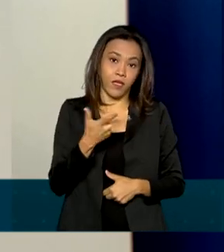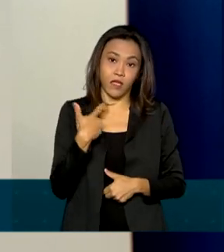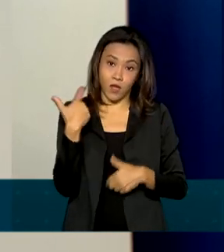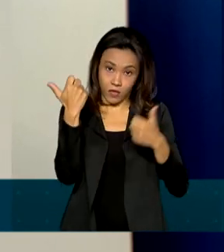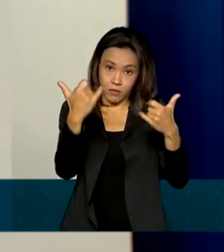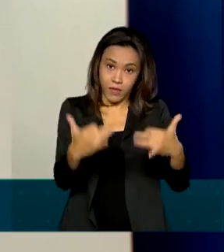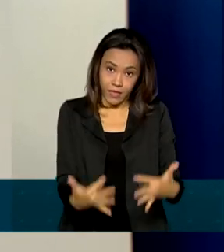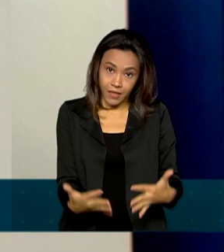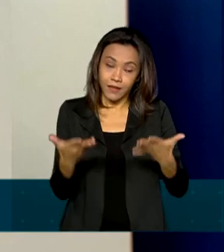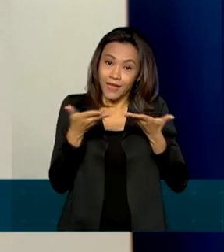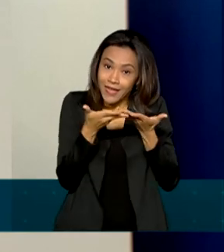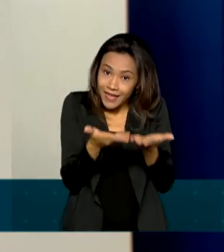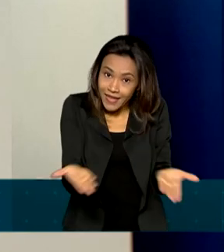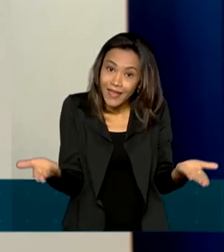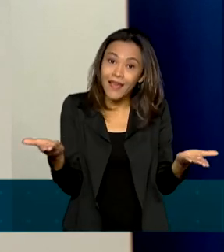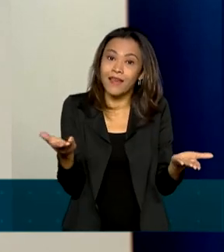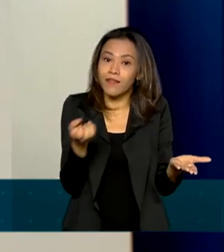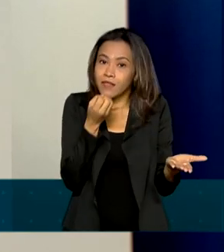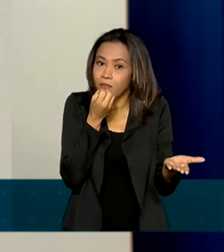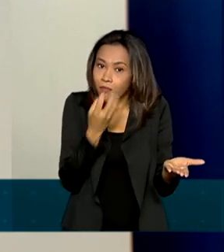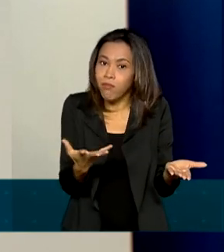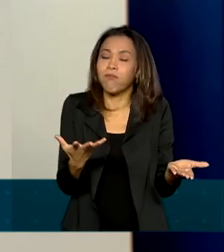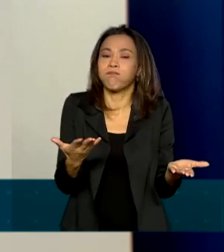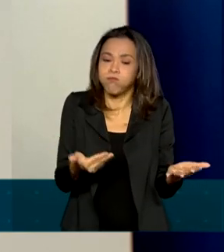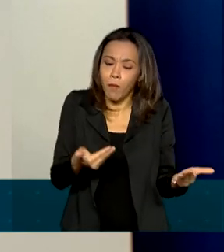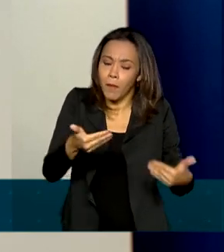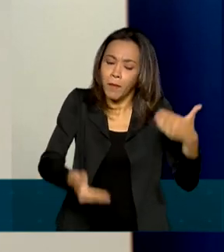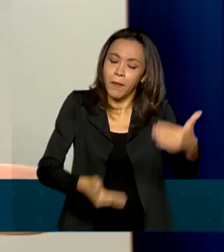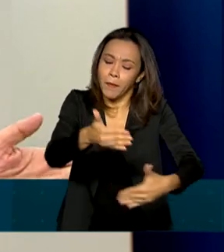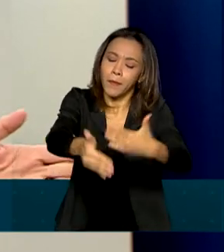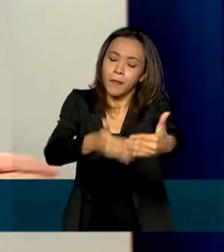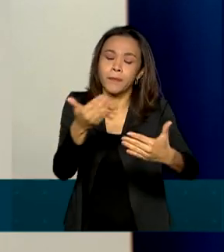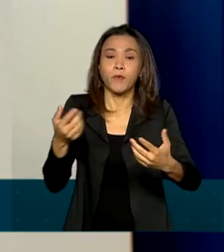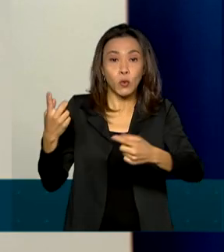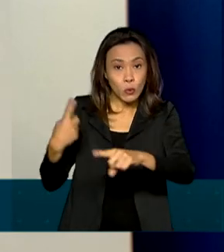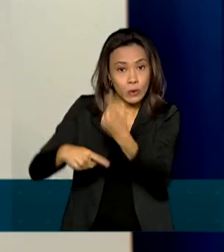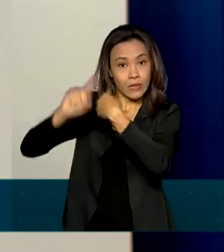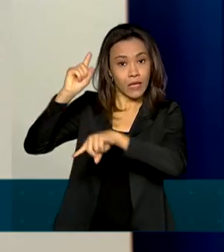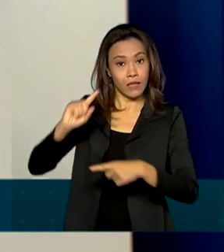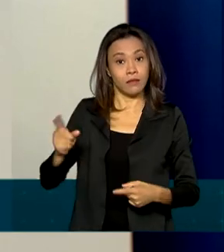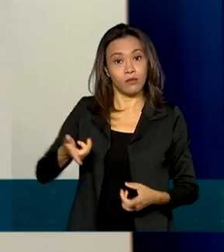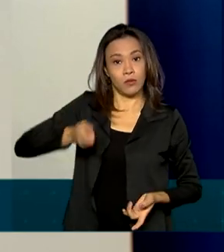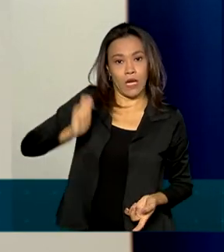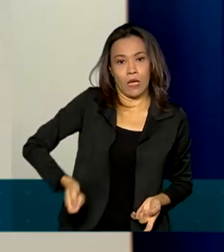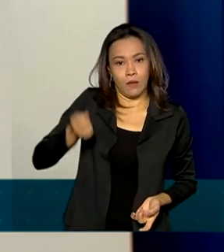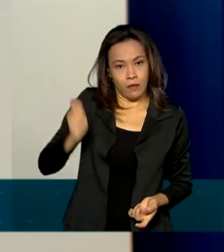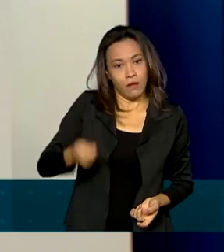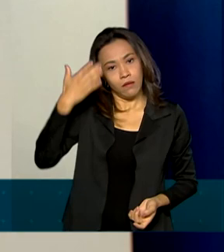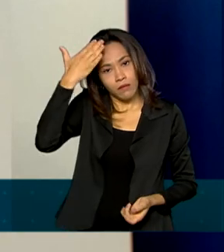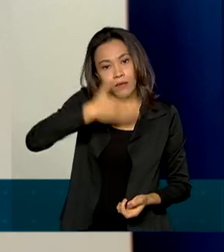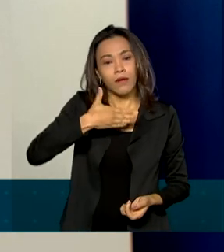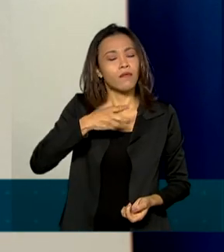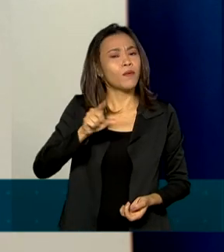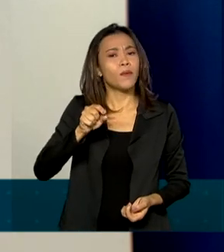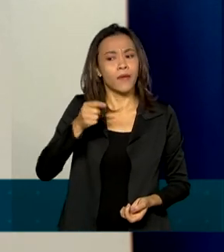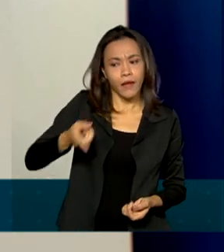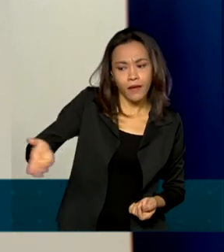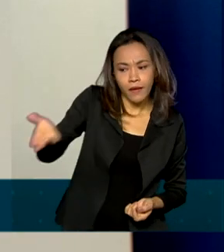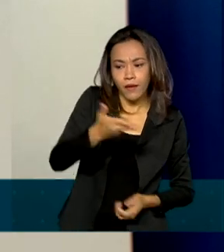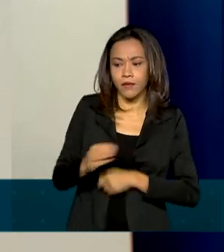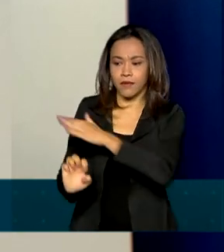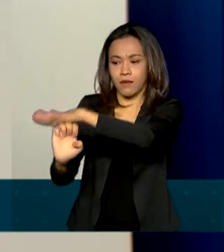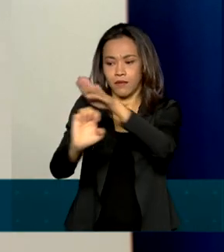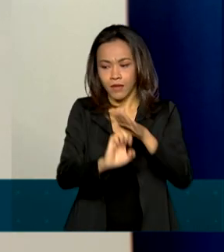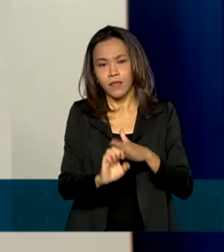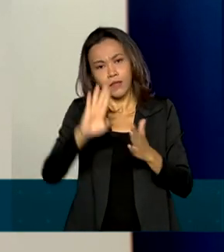de efeito multiplicador. E também o sucesso das privatizações até agora demonstra a confiança dos agentes econômicos